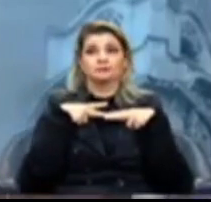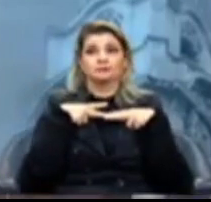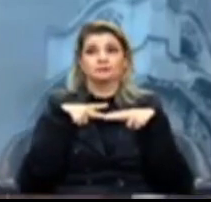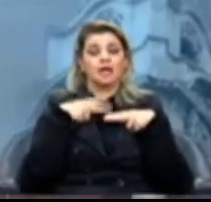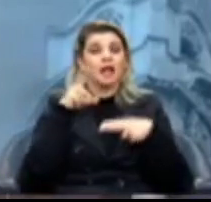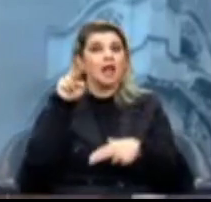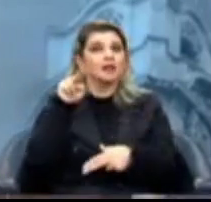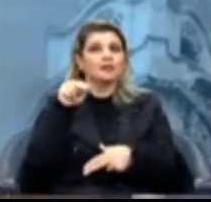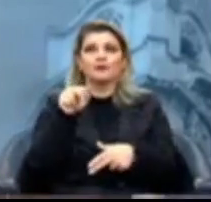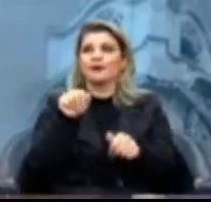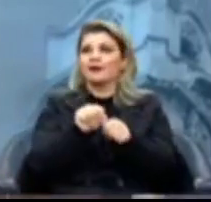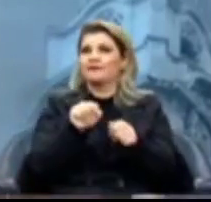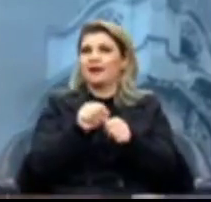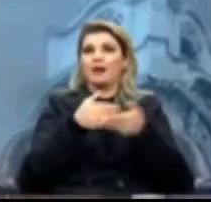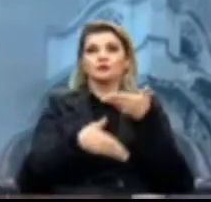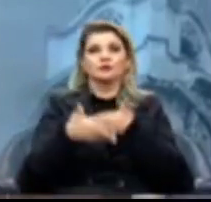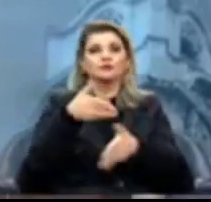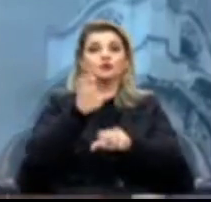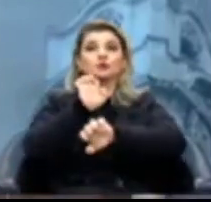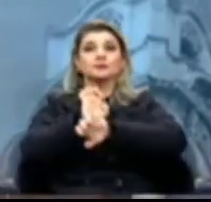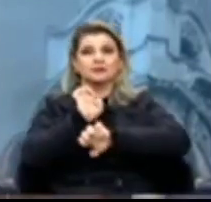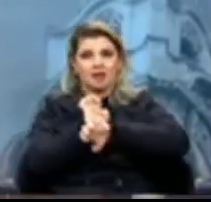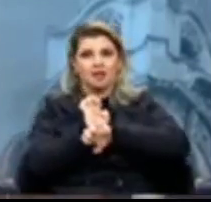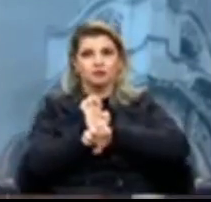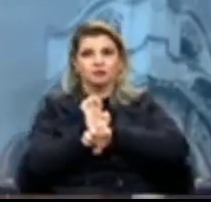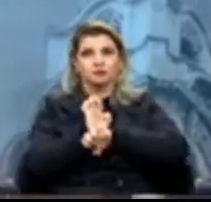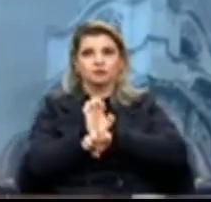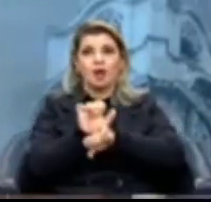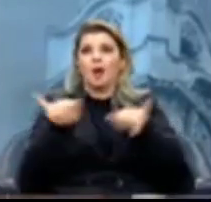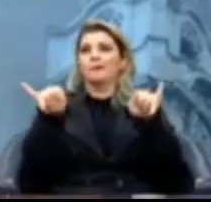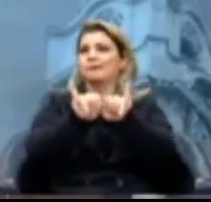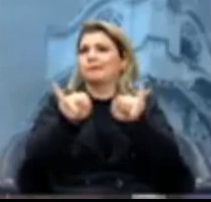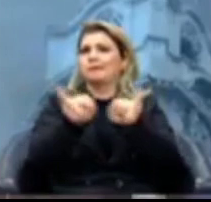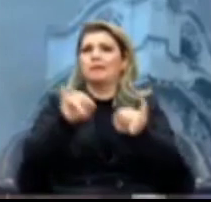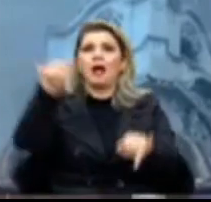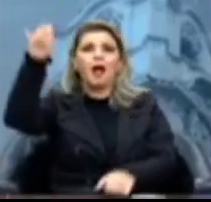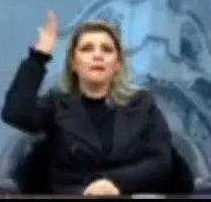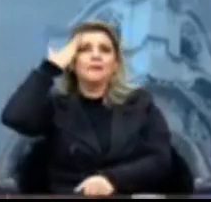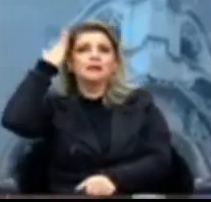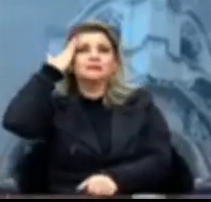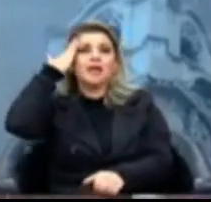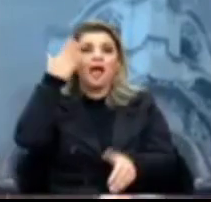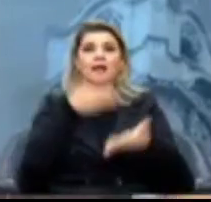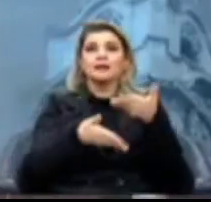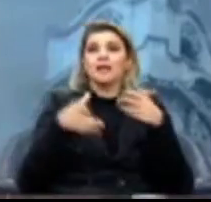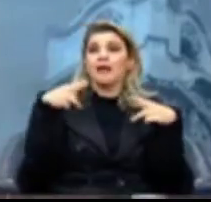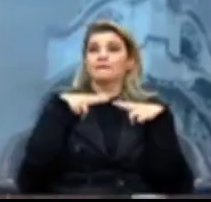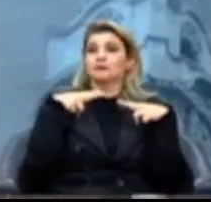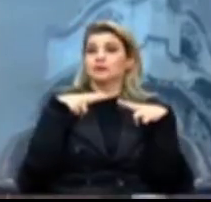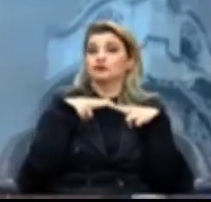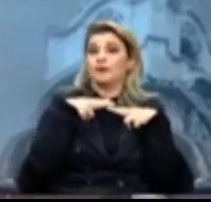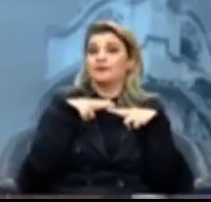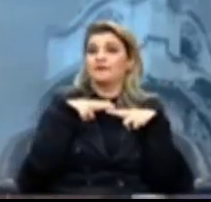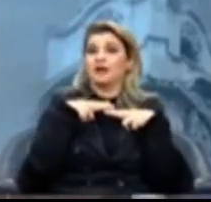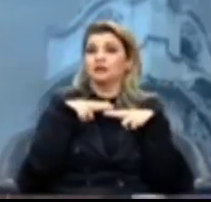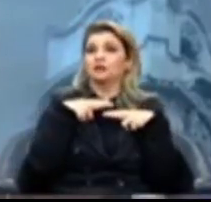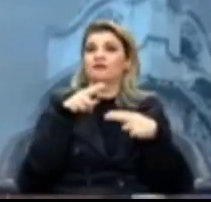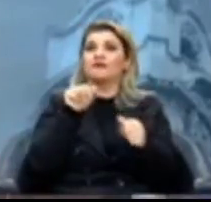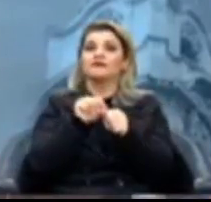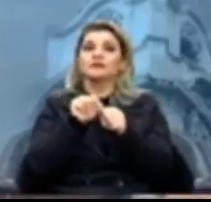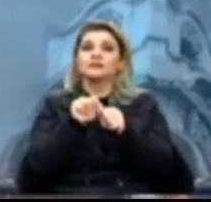jamais fará o serviço do Estado. É uma bobagem pensar que a iniciativa privada vai abraçar aquilo que o Estado